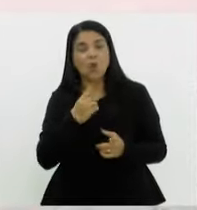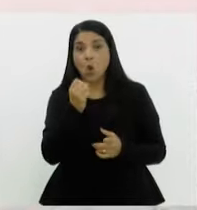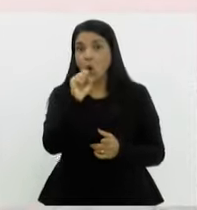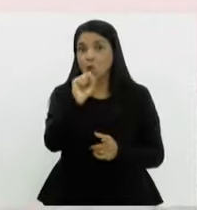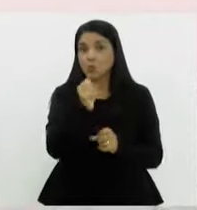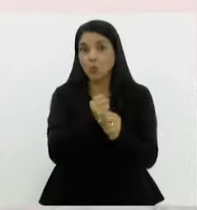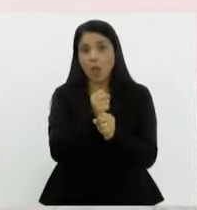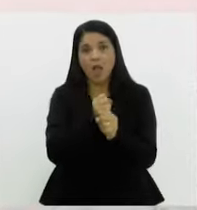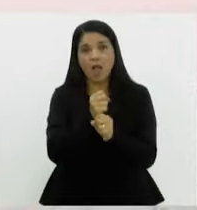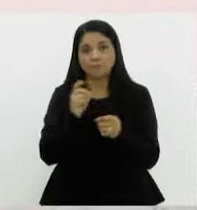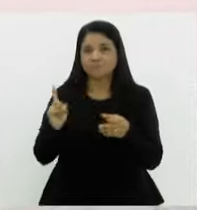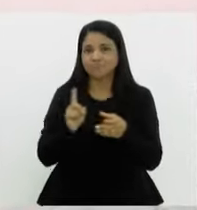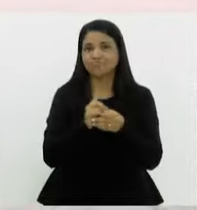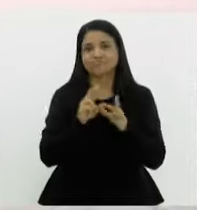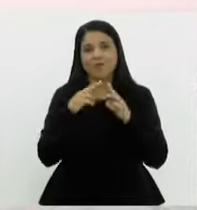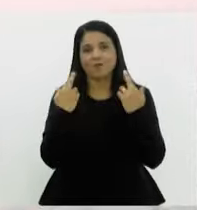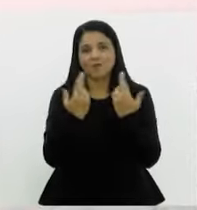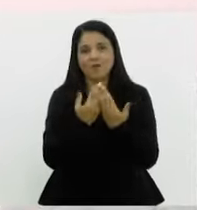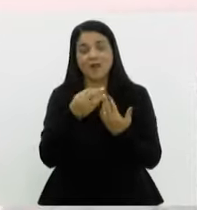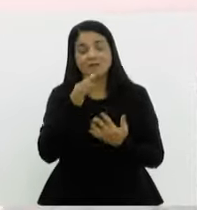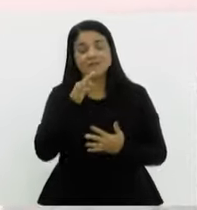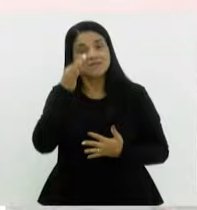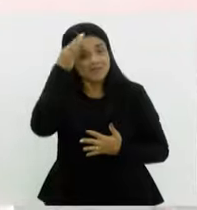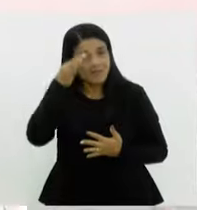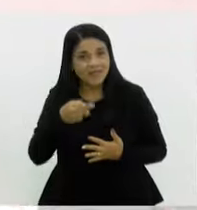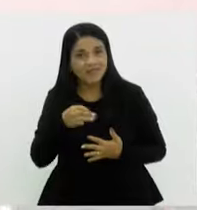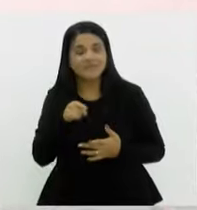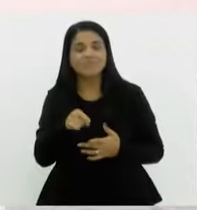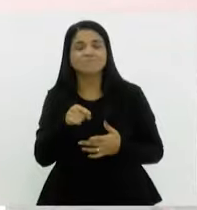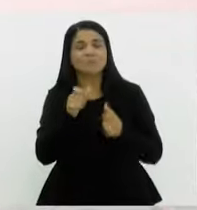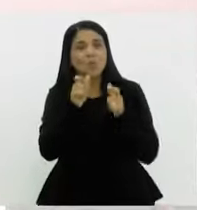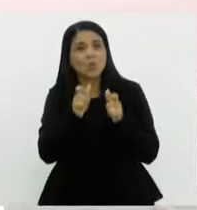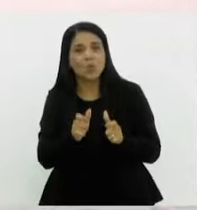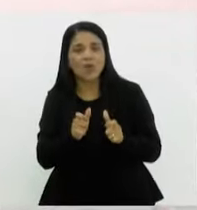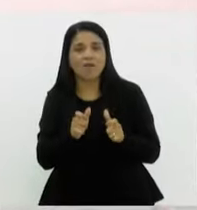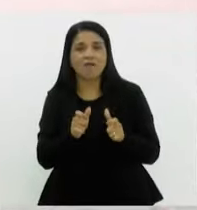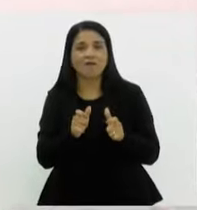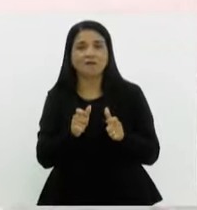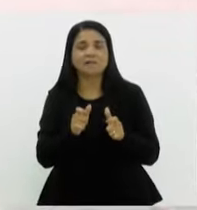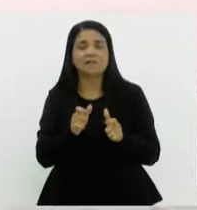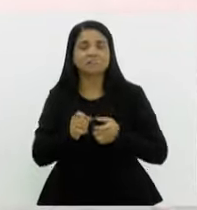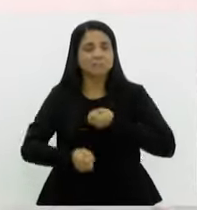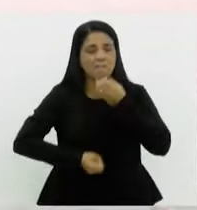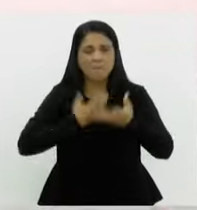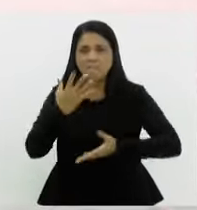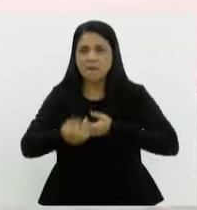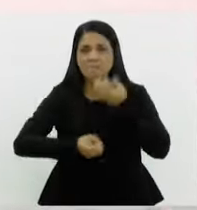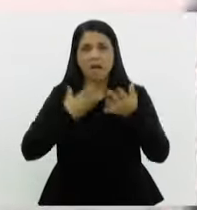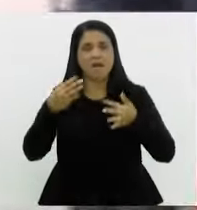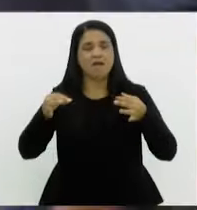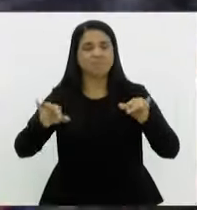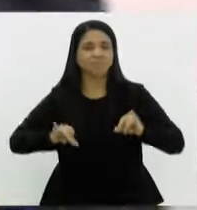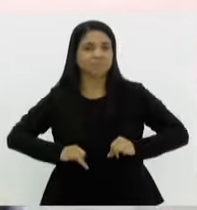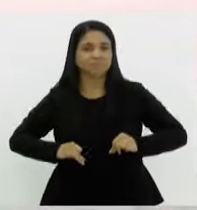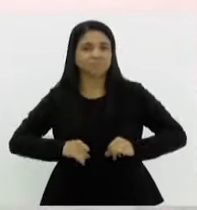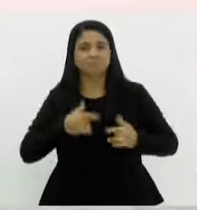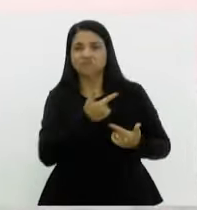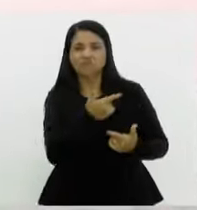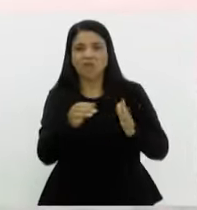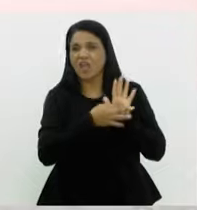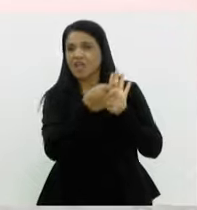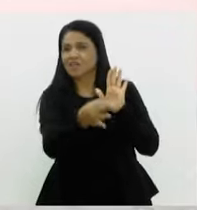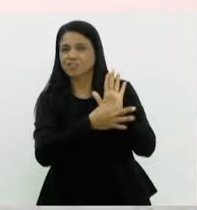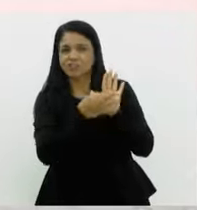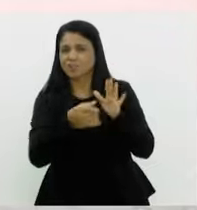oito anos, porque é lá que elas entendem que é um local para a qualquer momento ela falar das dores dela, sem crítica, né? Sem